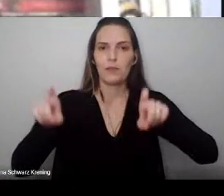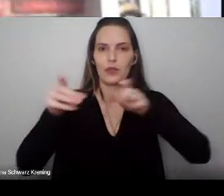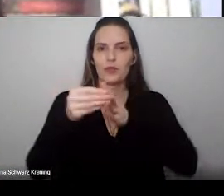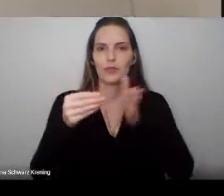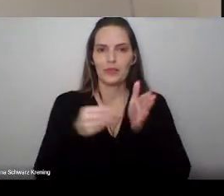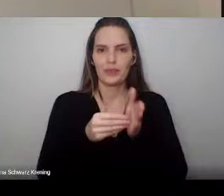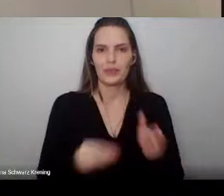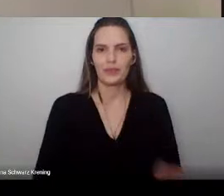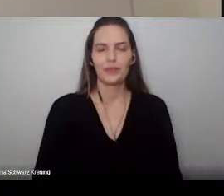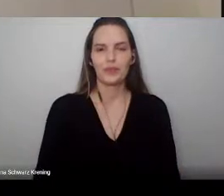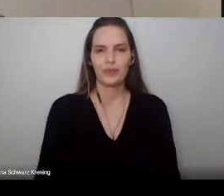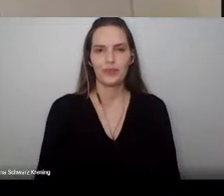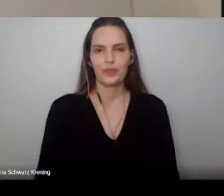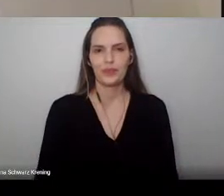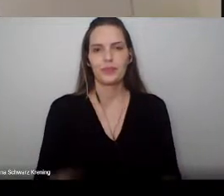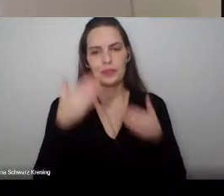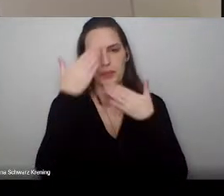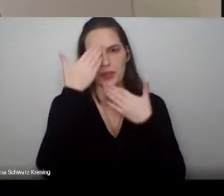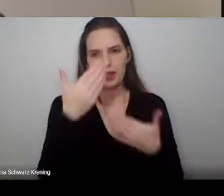reitora.